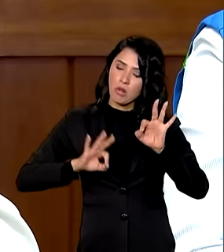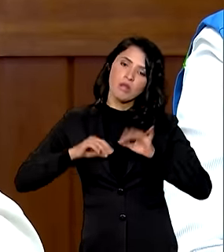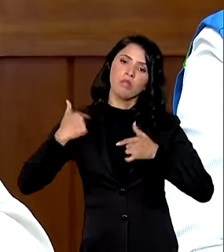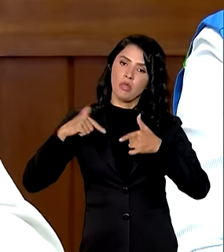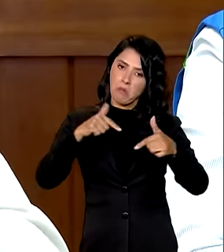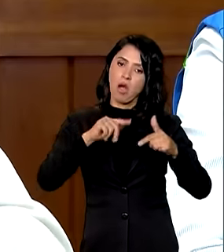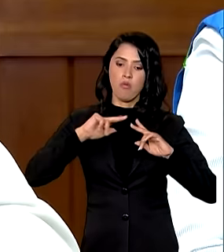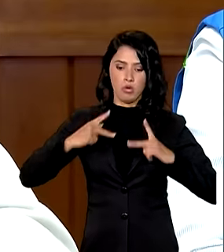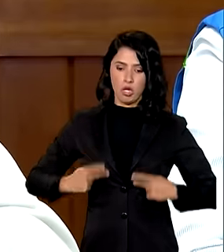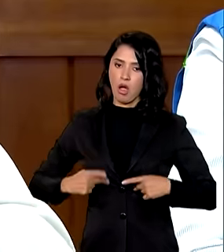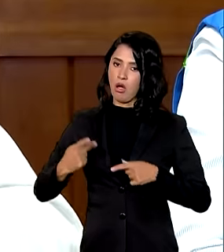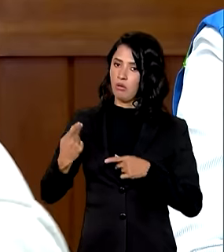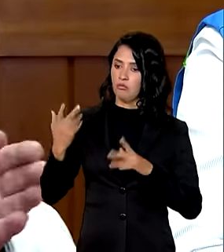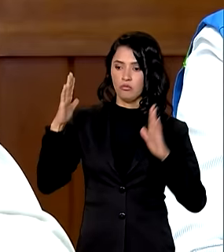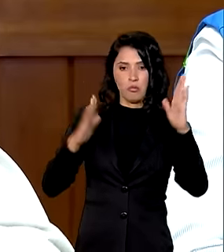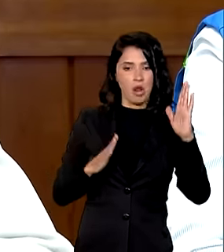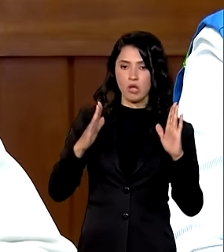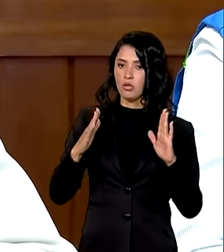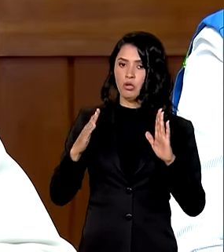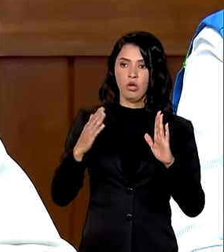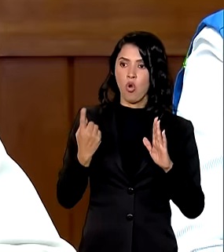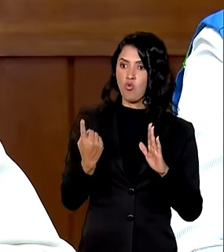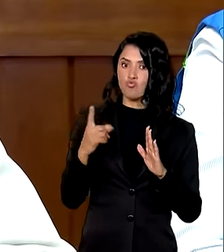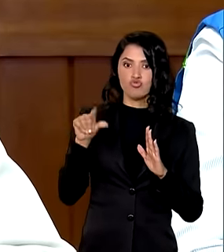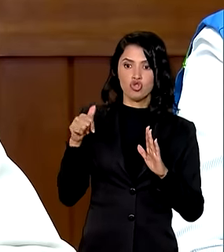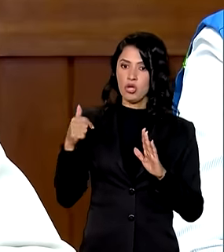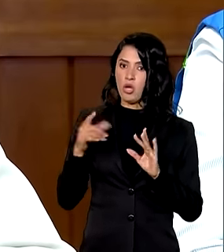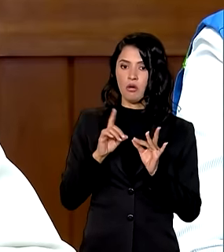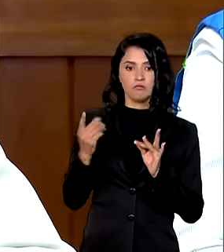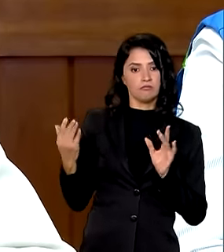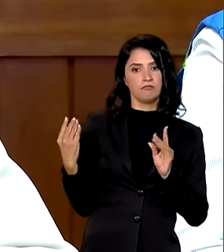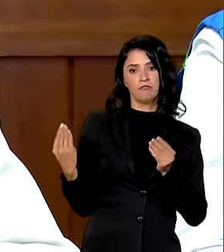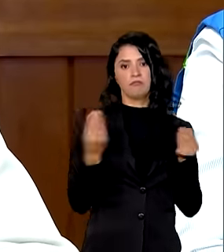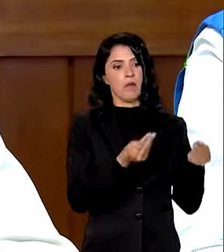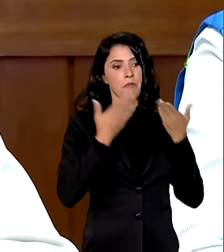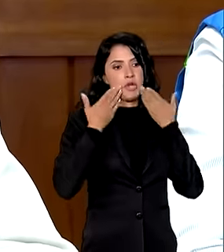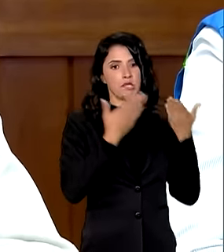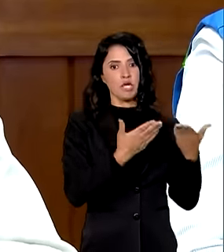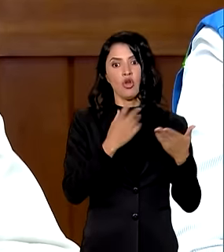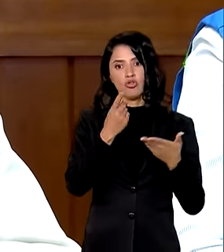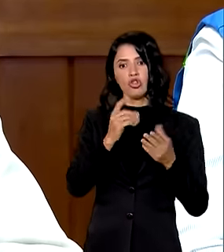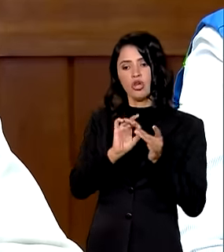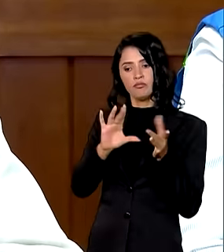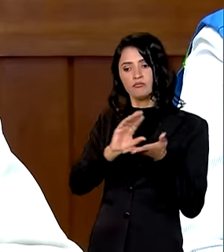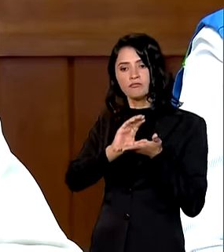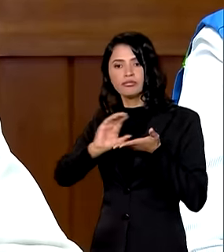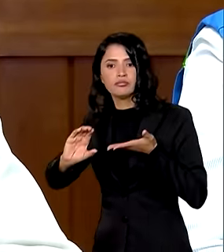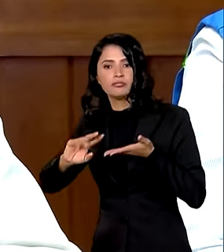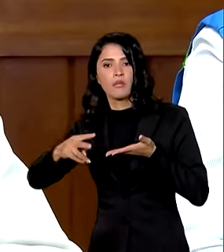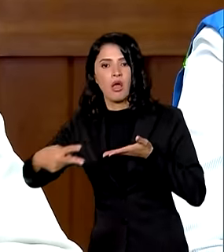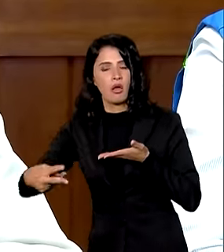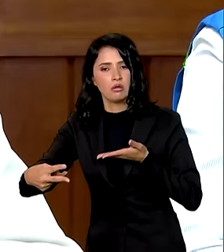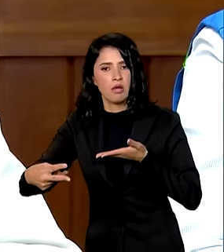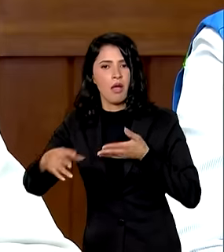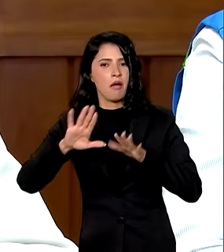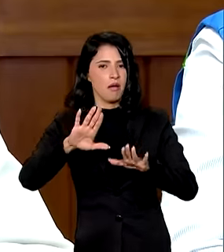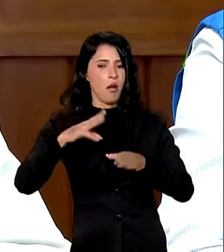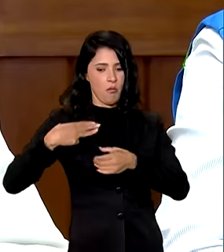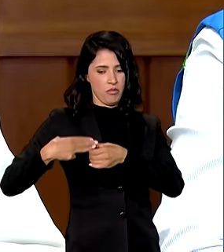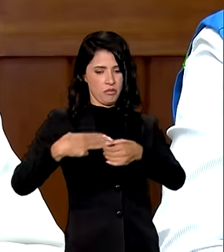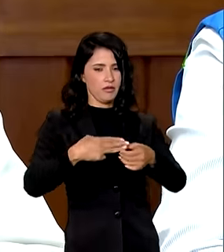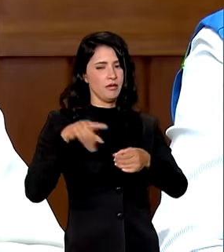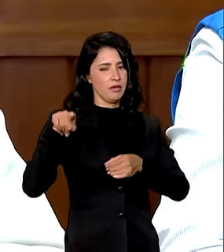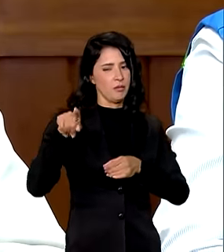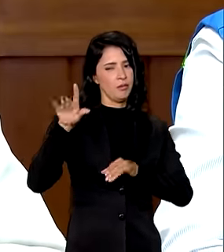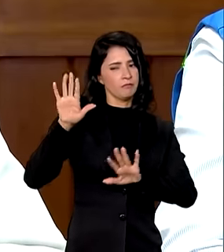humanitário e num prazo de menos de 24 horas esse dinheiro é liberado agora aqueles municípios que porventura